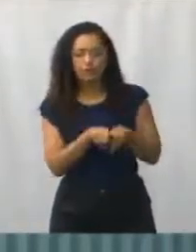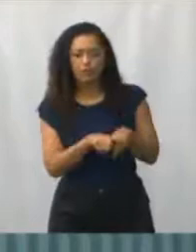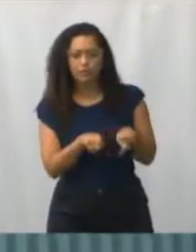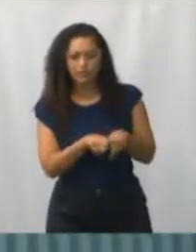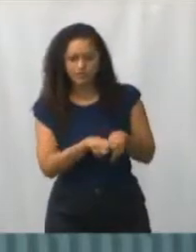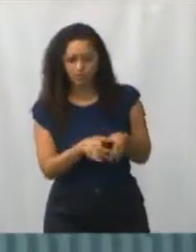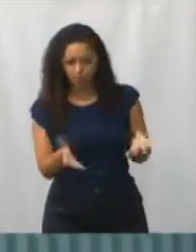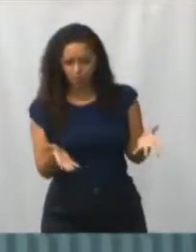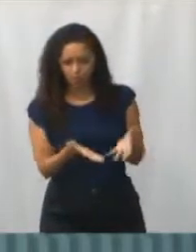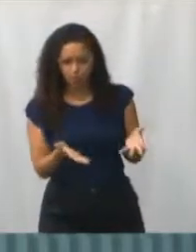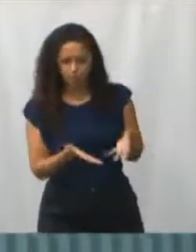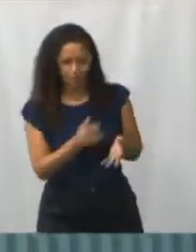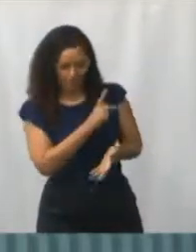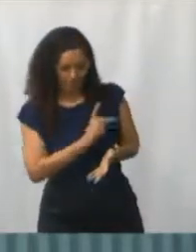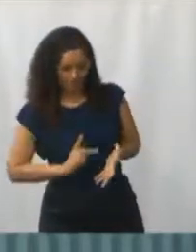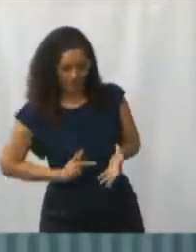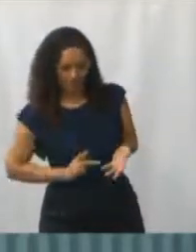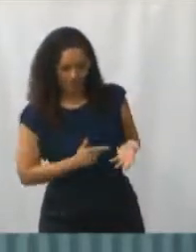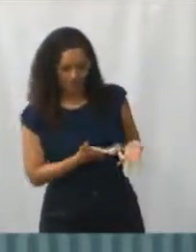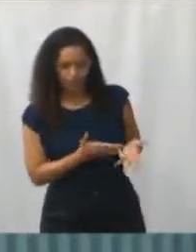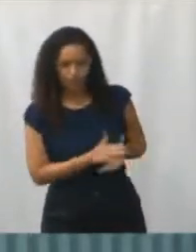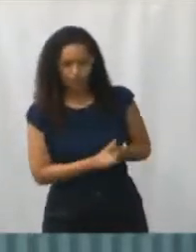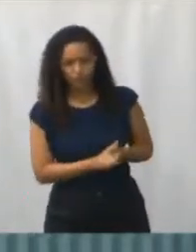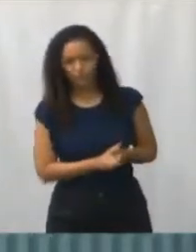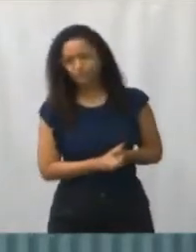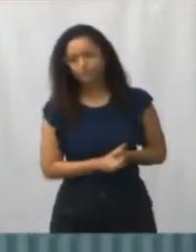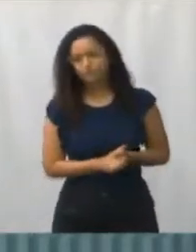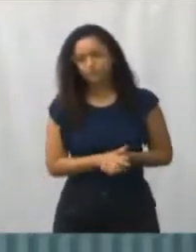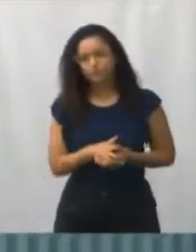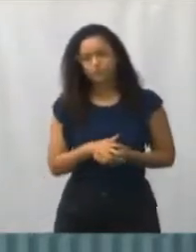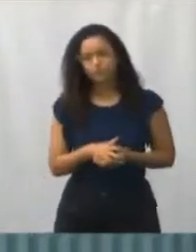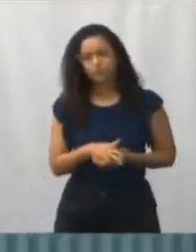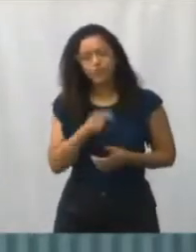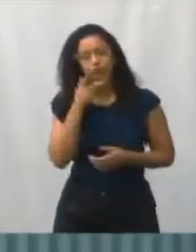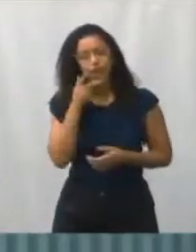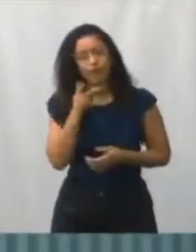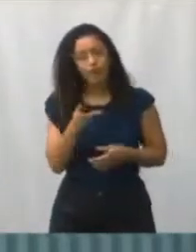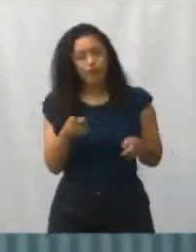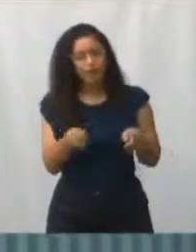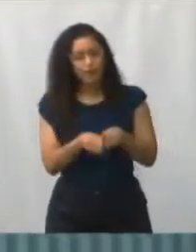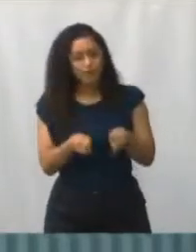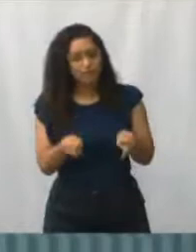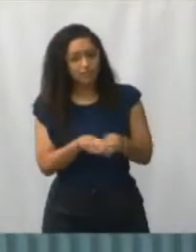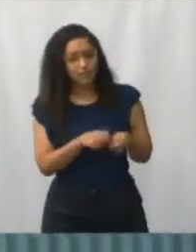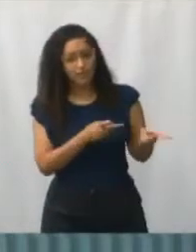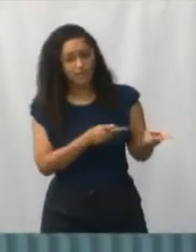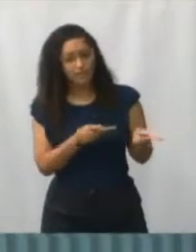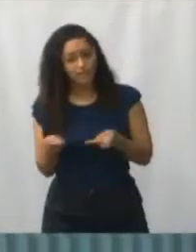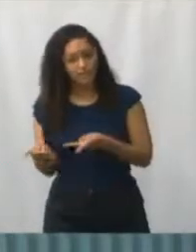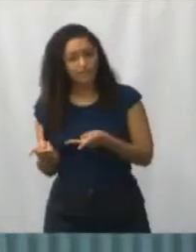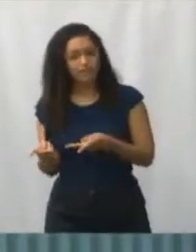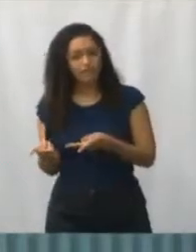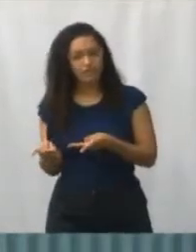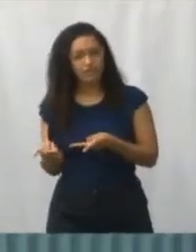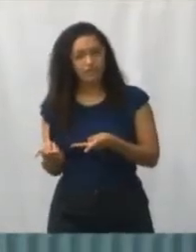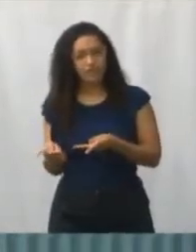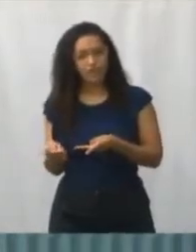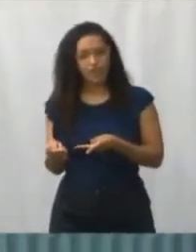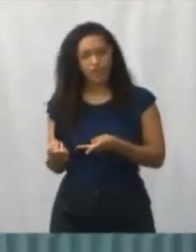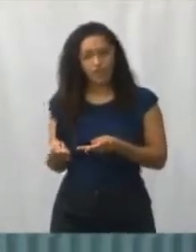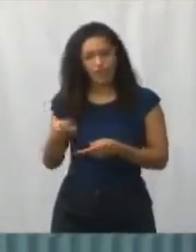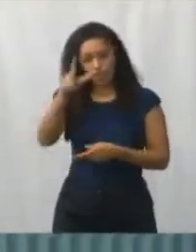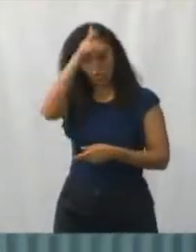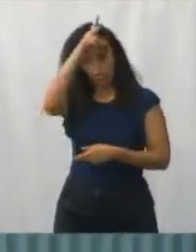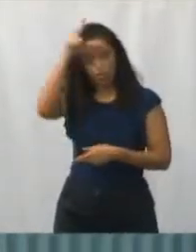senhor presidente, falar sobre a questão da visita do prefeito Lorenzo